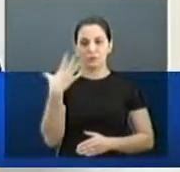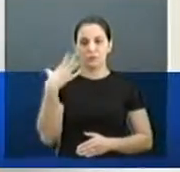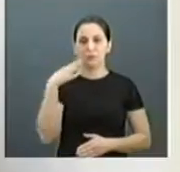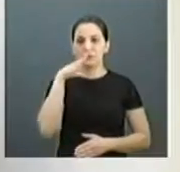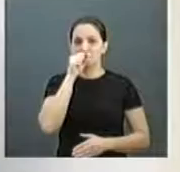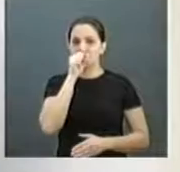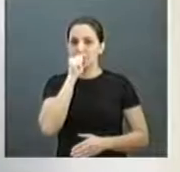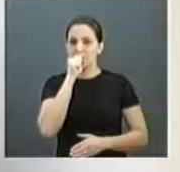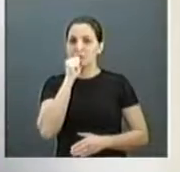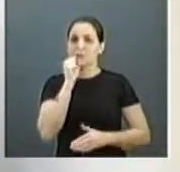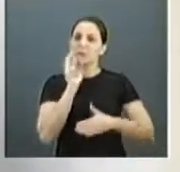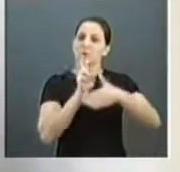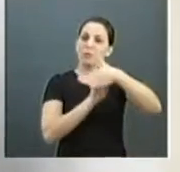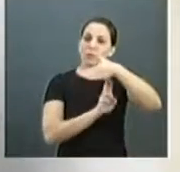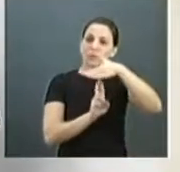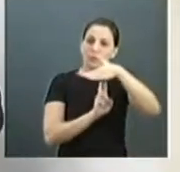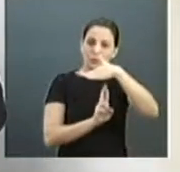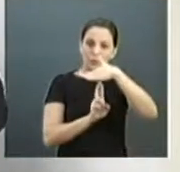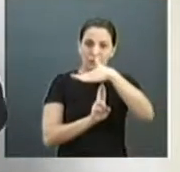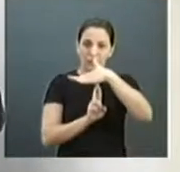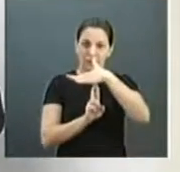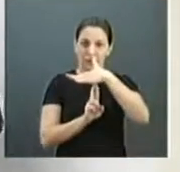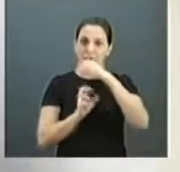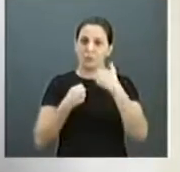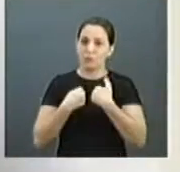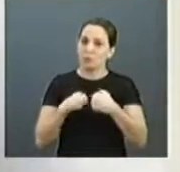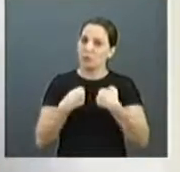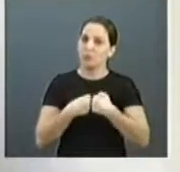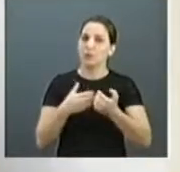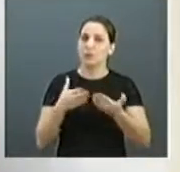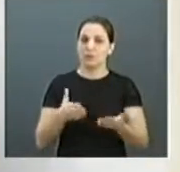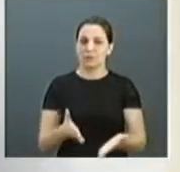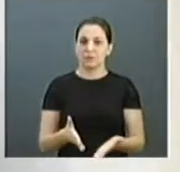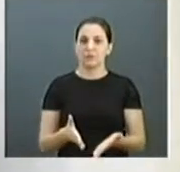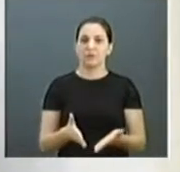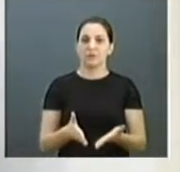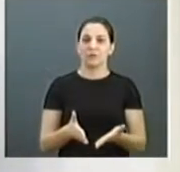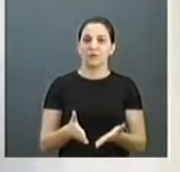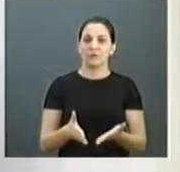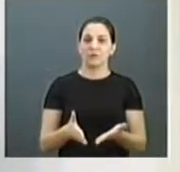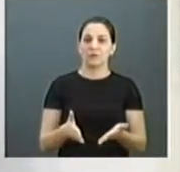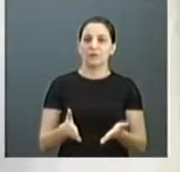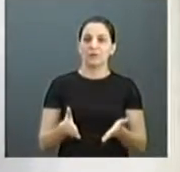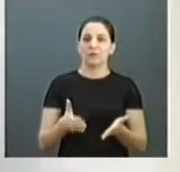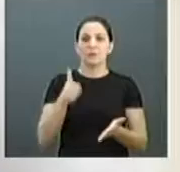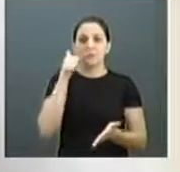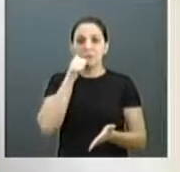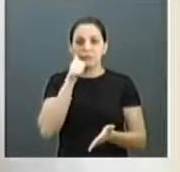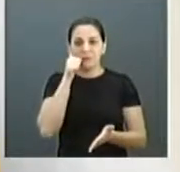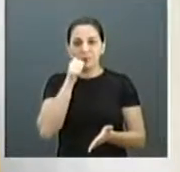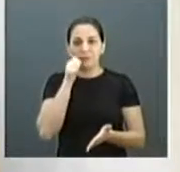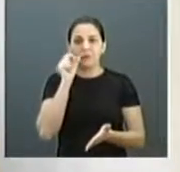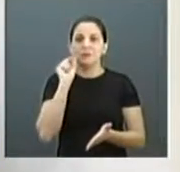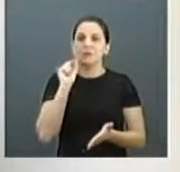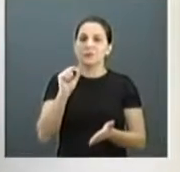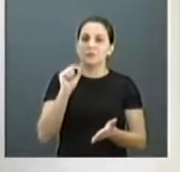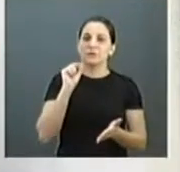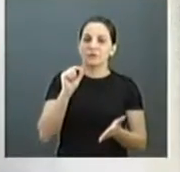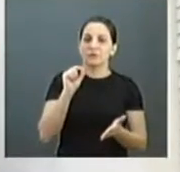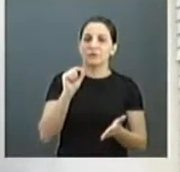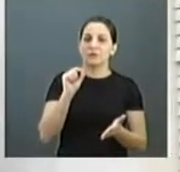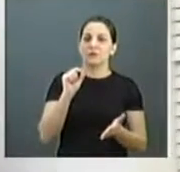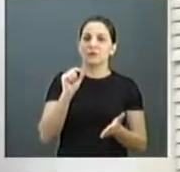do terminal de integração, com mulheres que fazem parte de um